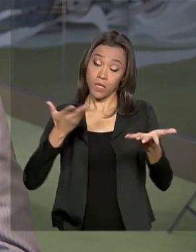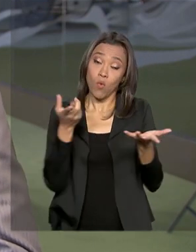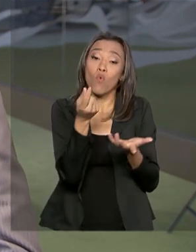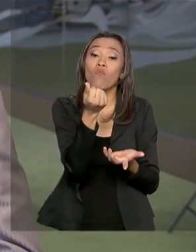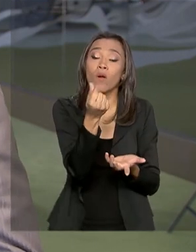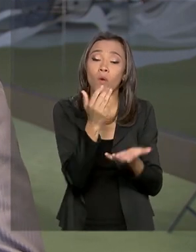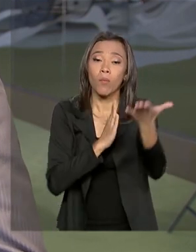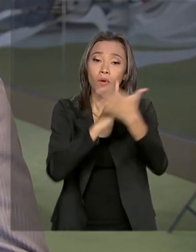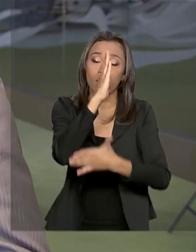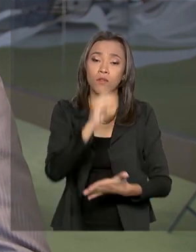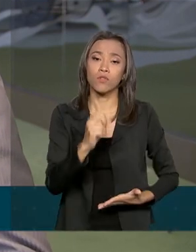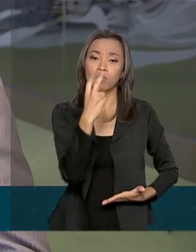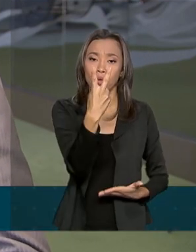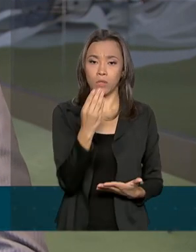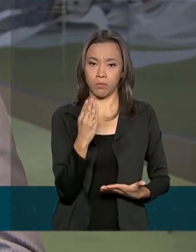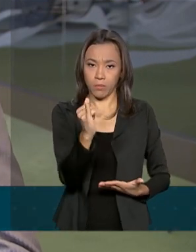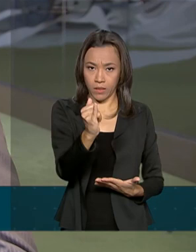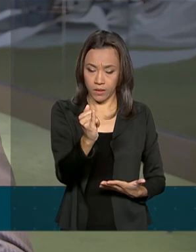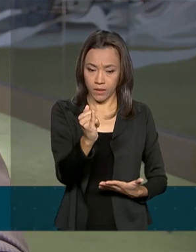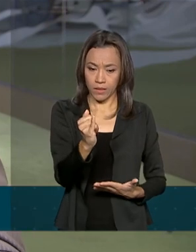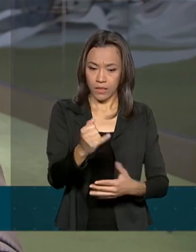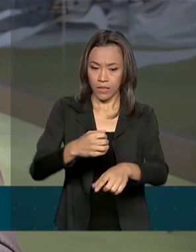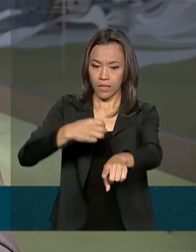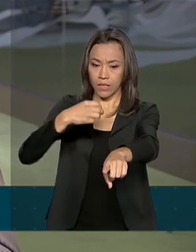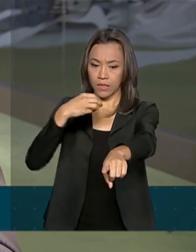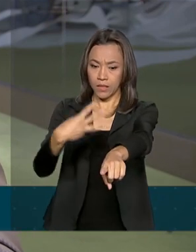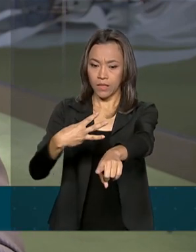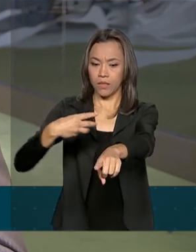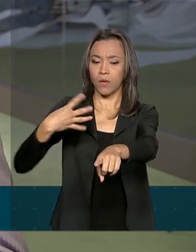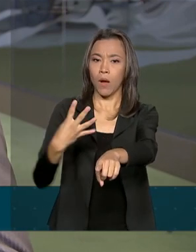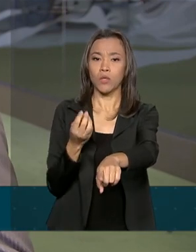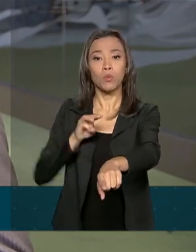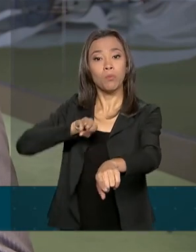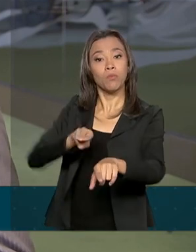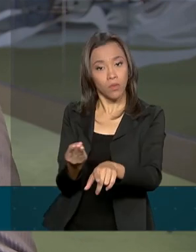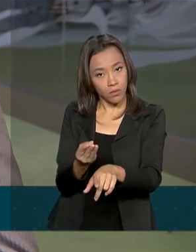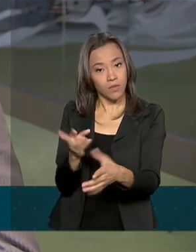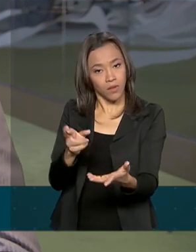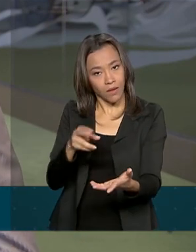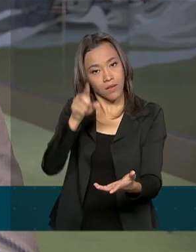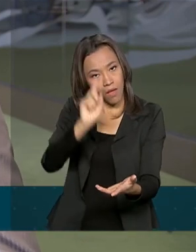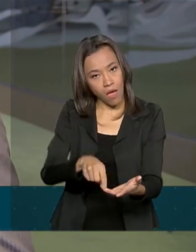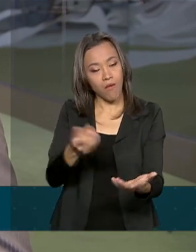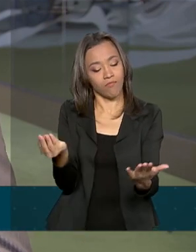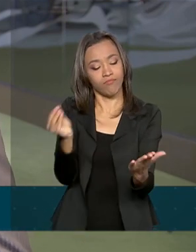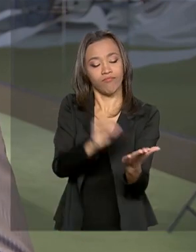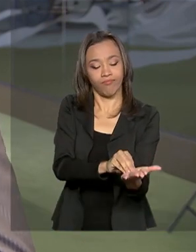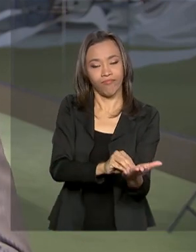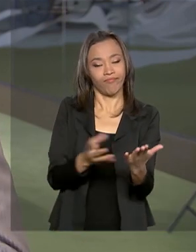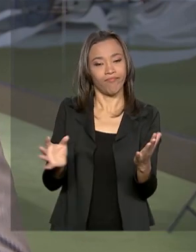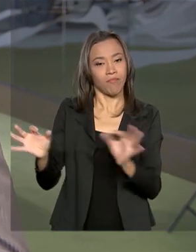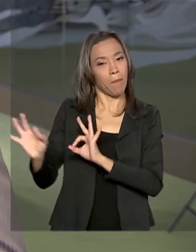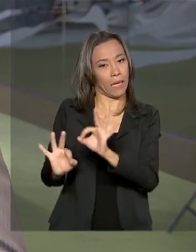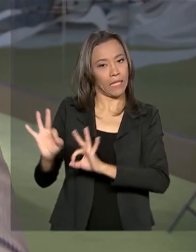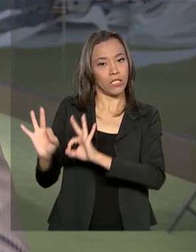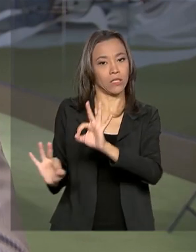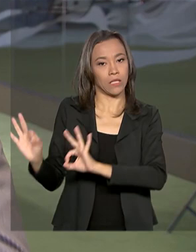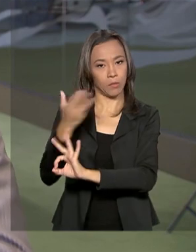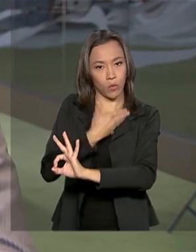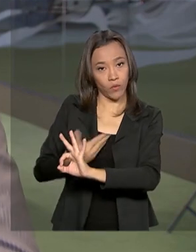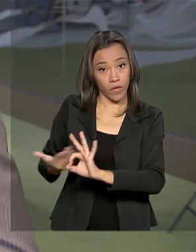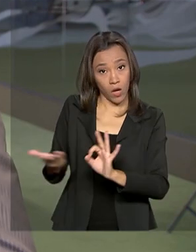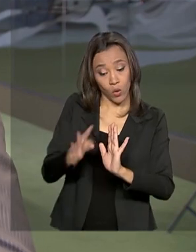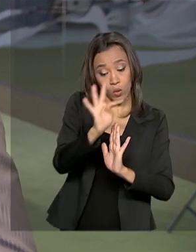contas, foi de R$ 2 bilhões e R$ milhões, conforme a previsão original do governo. O texto segue agora